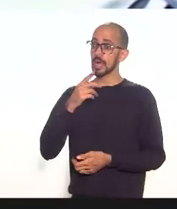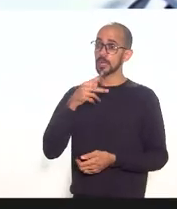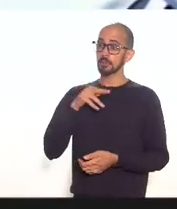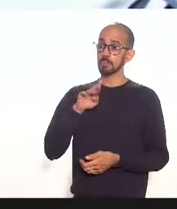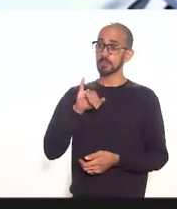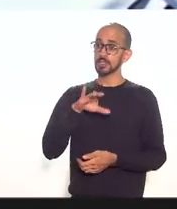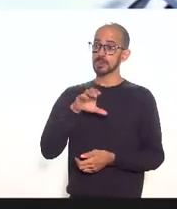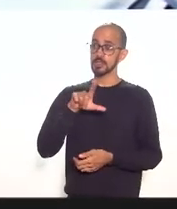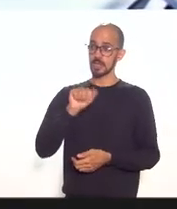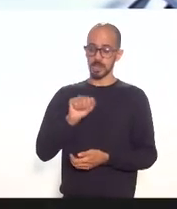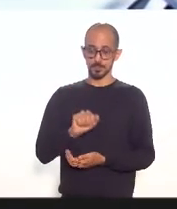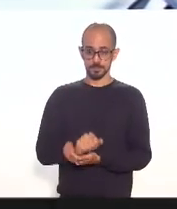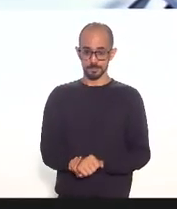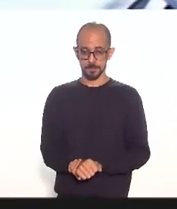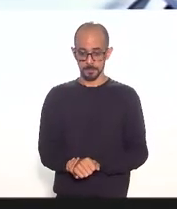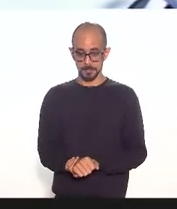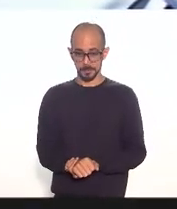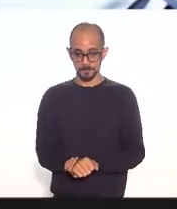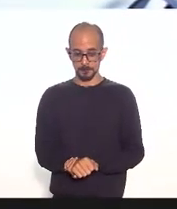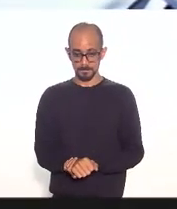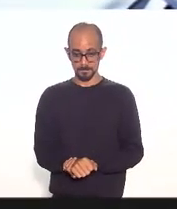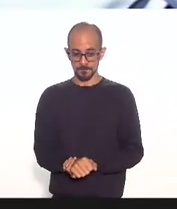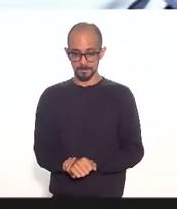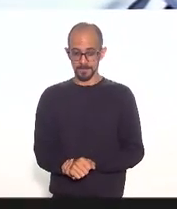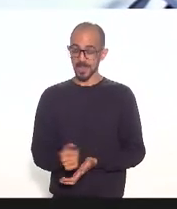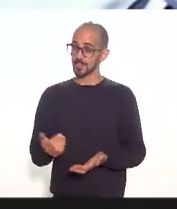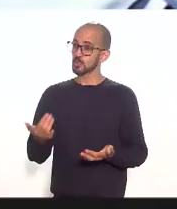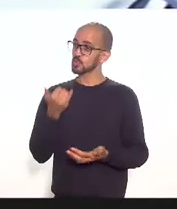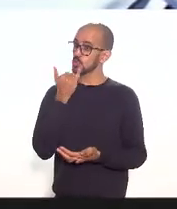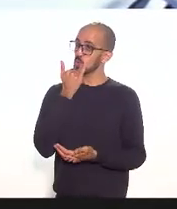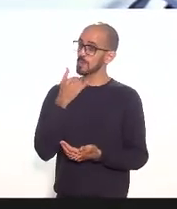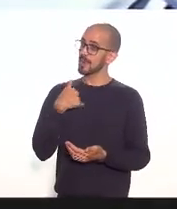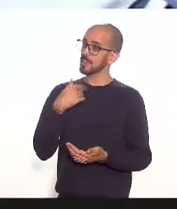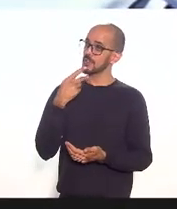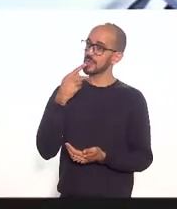Sacalem a senhora agora deu uma de deputada